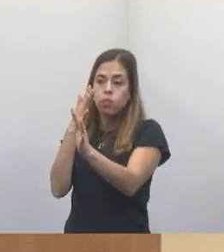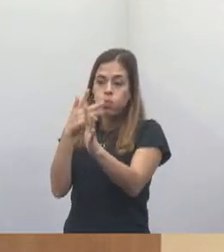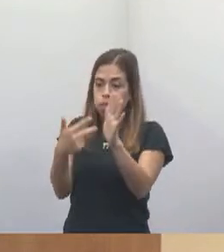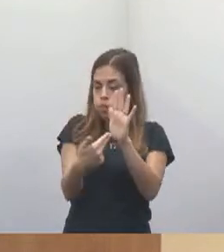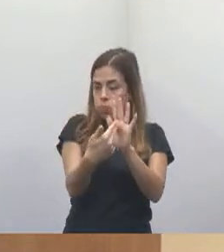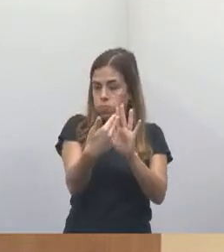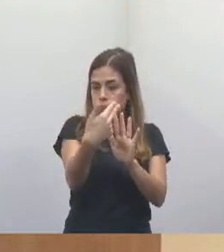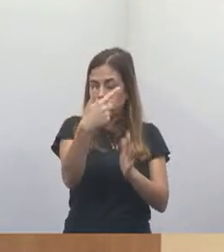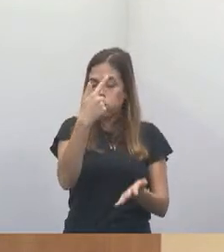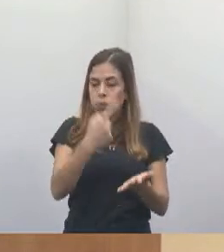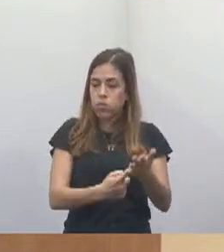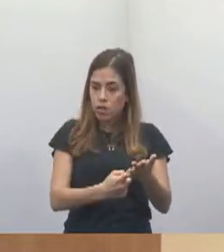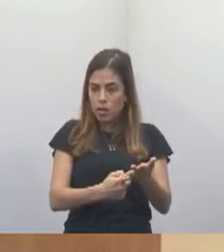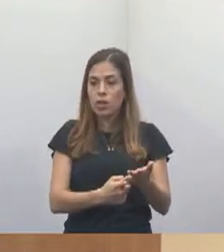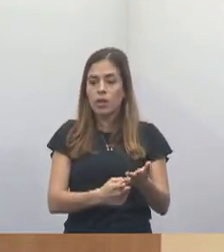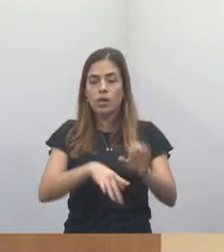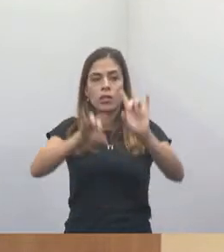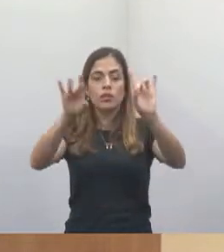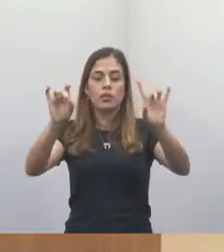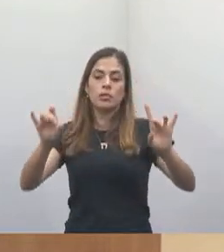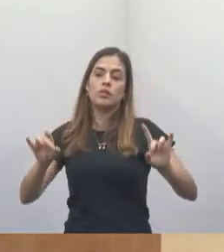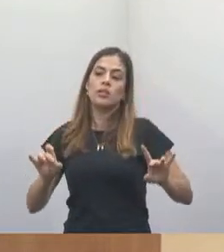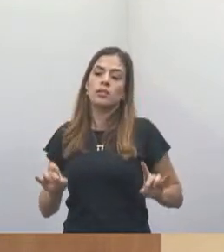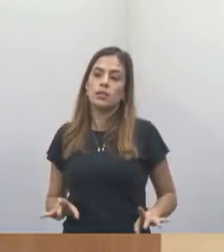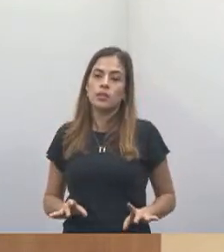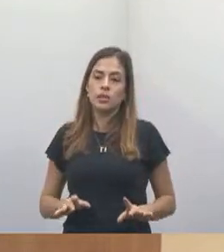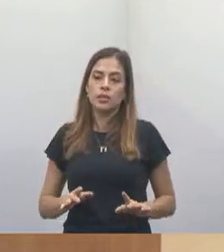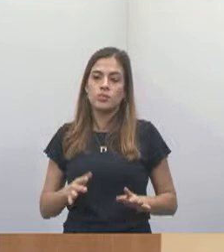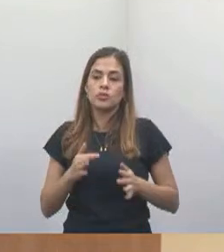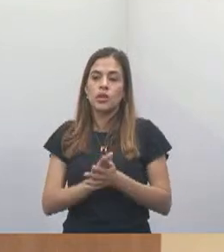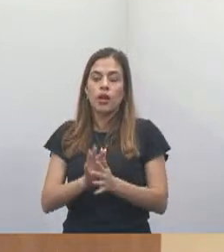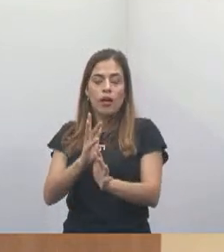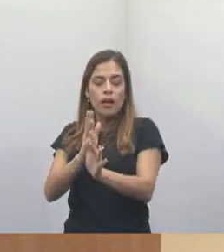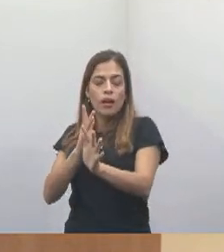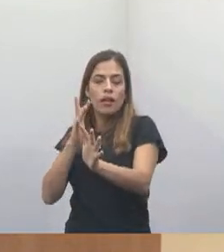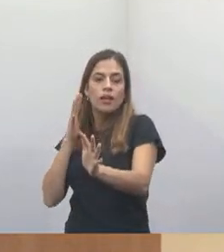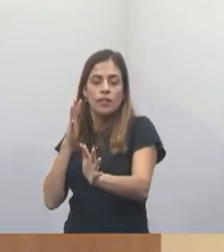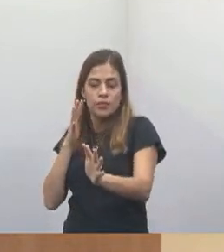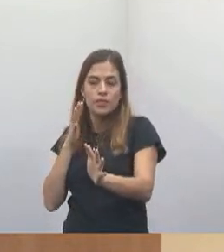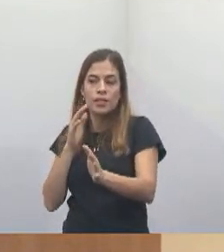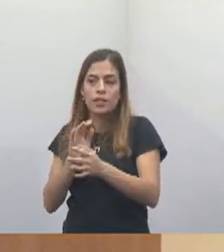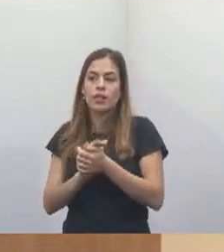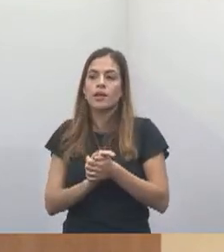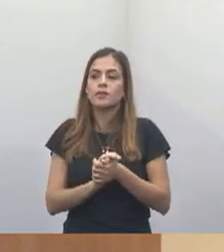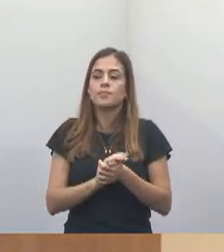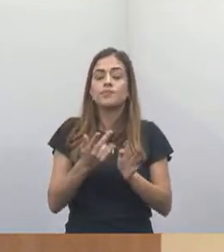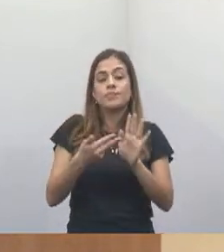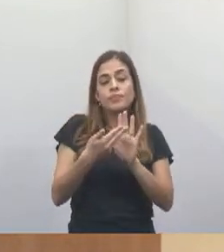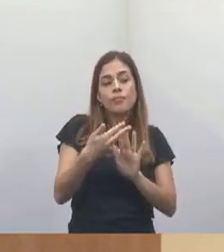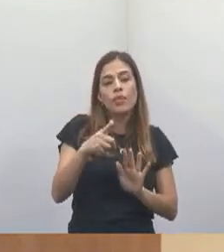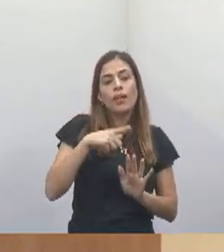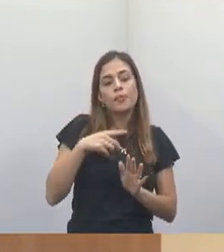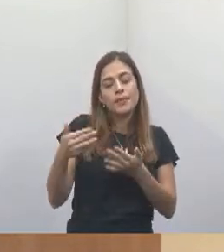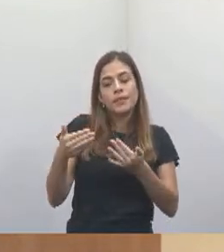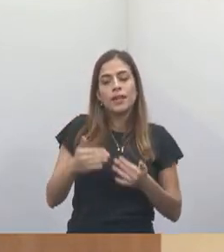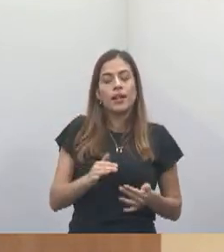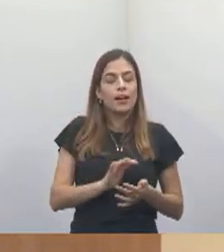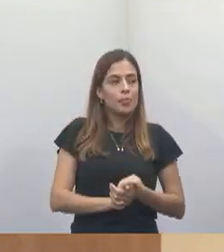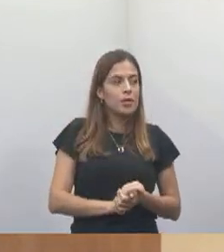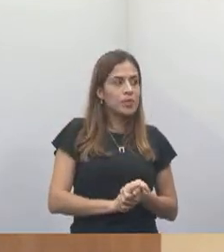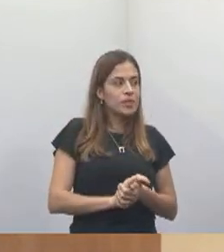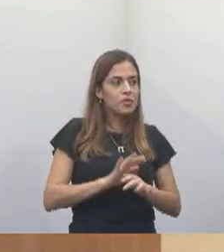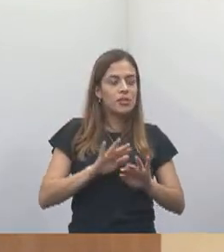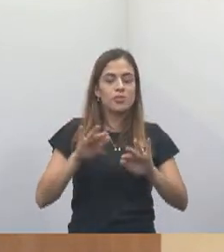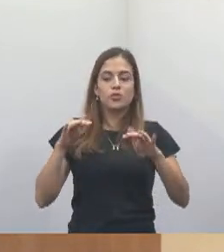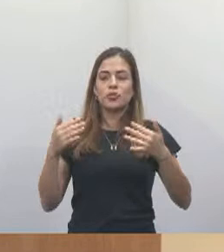que tem com relação às especialidades, a fila de cirurgia que a gente tem para atender a nossa população, são mais de